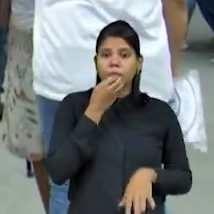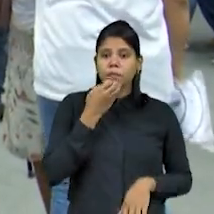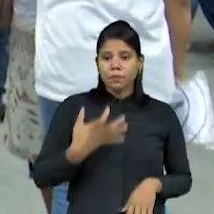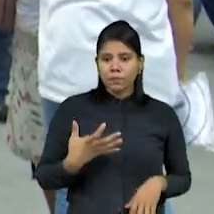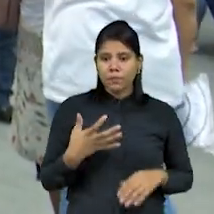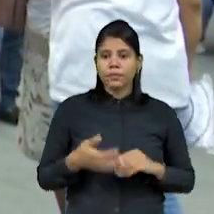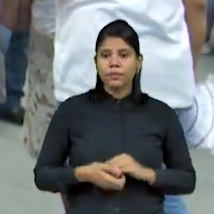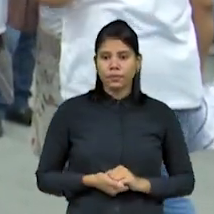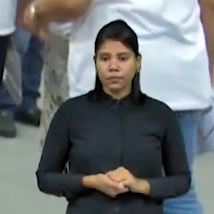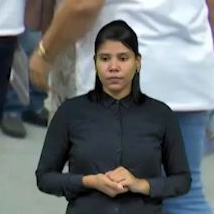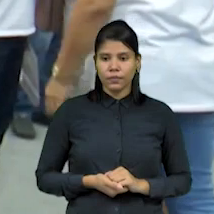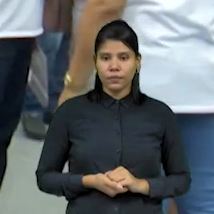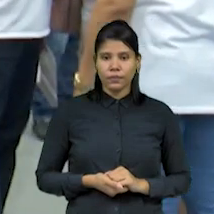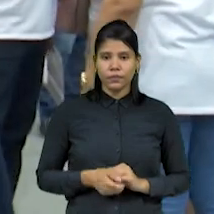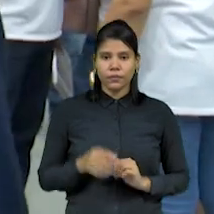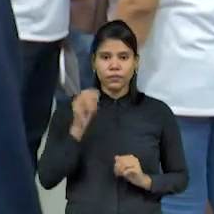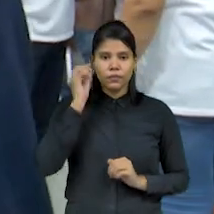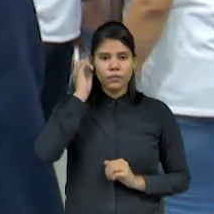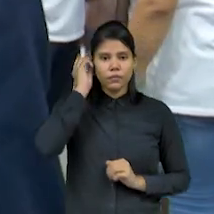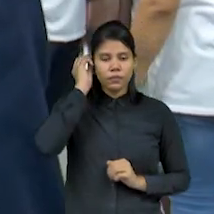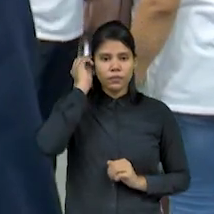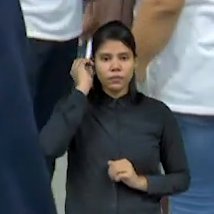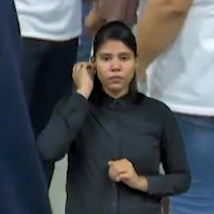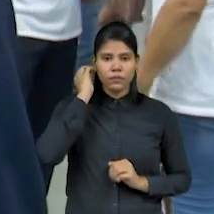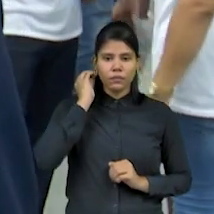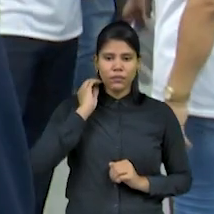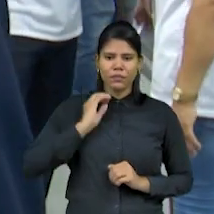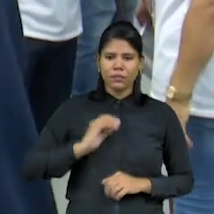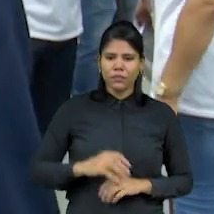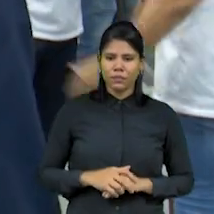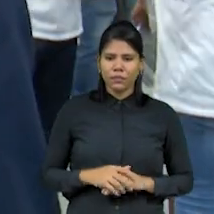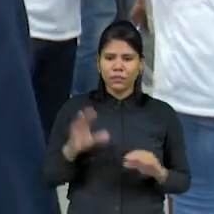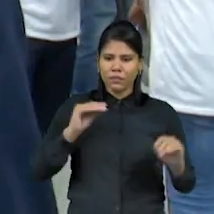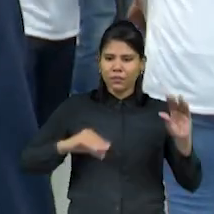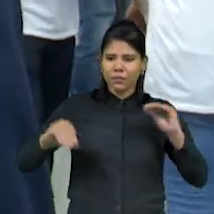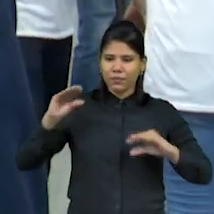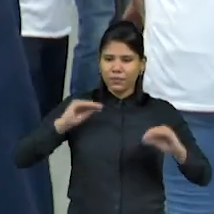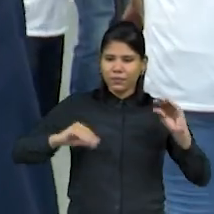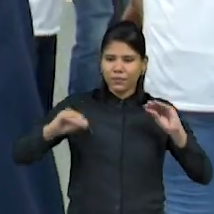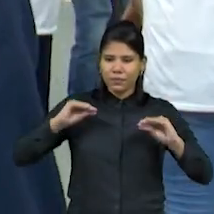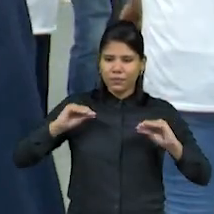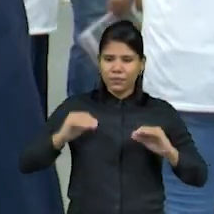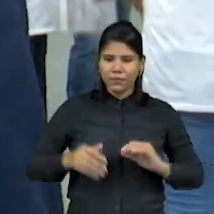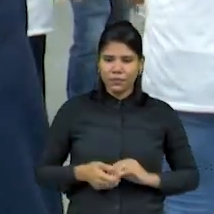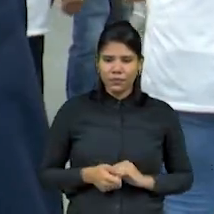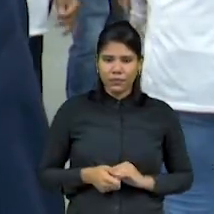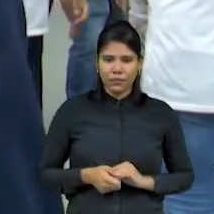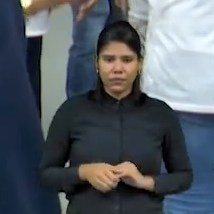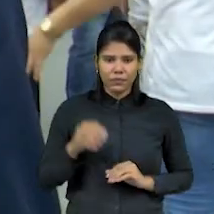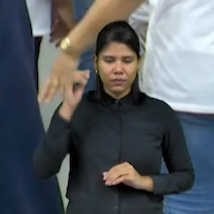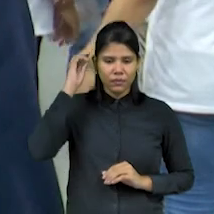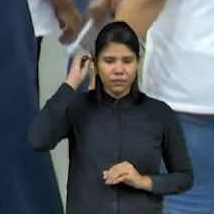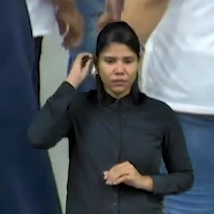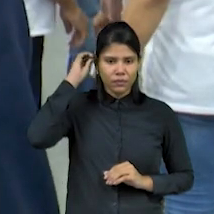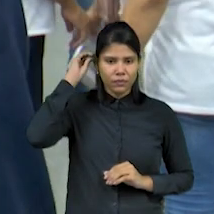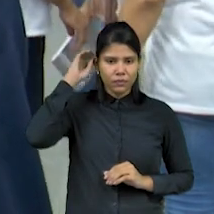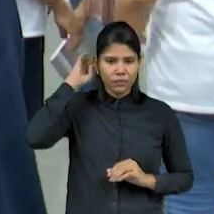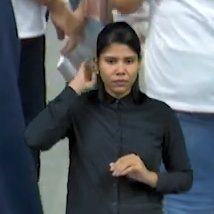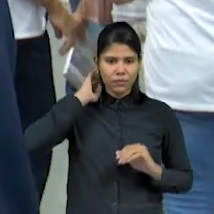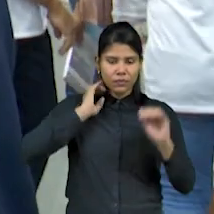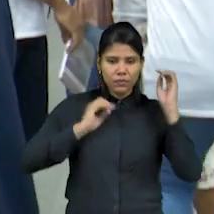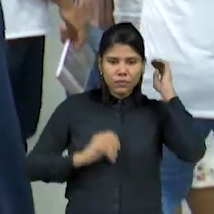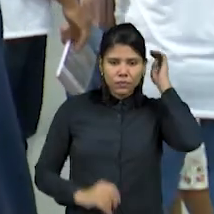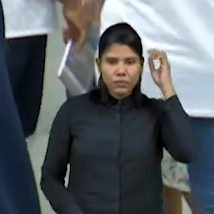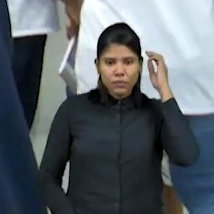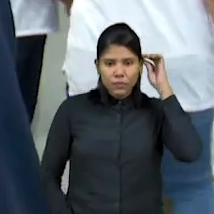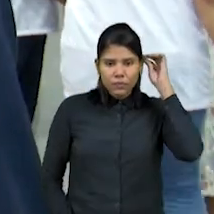para que o governo do Estado mande depois a mensagem mudando o regime, já que nós, parlamentares, não